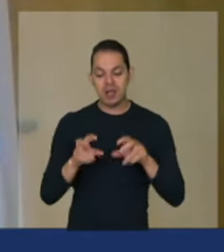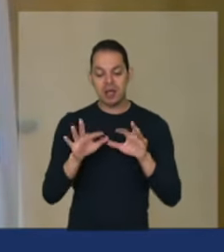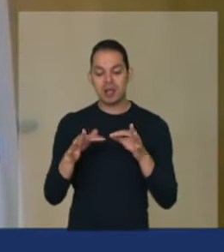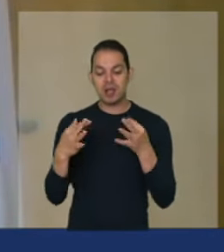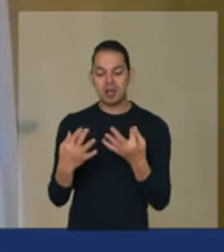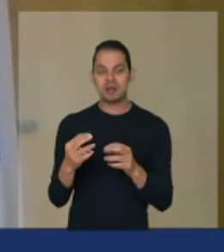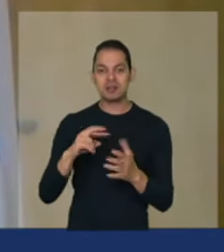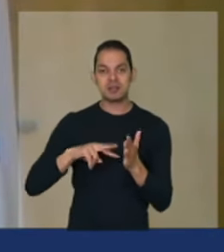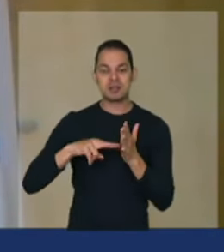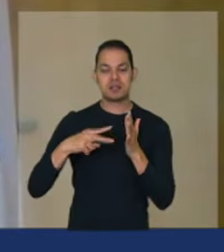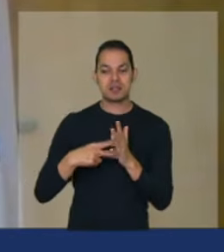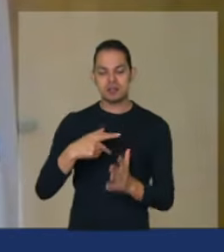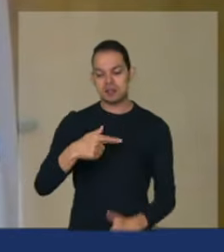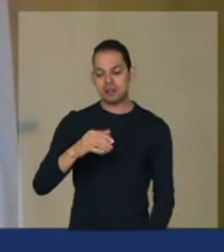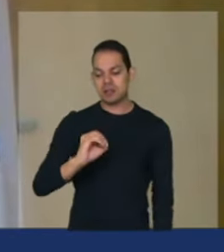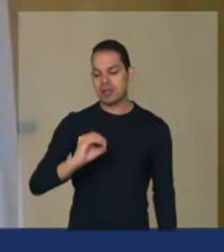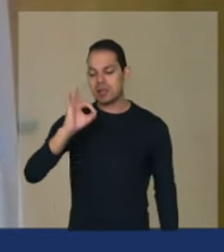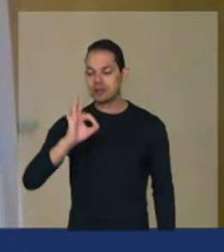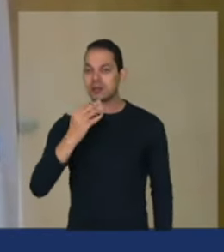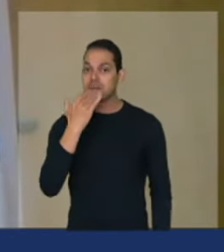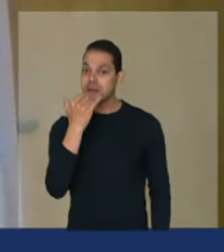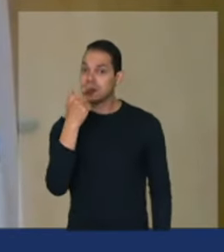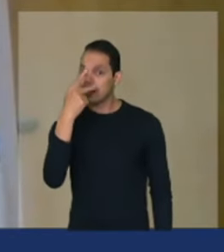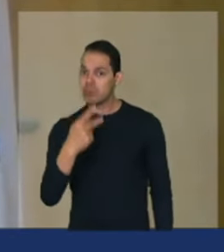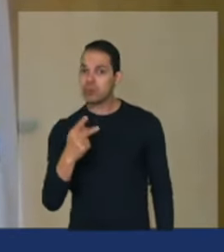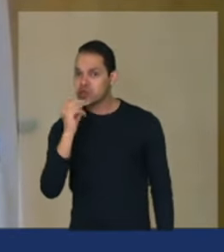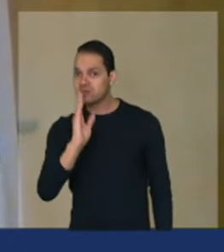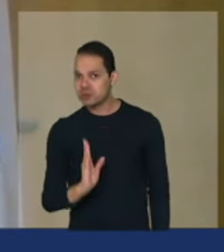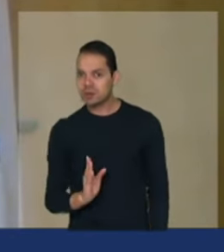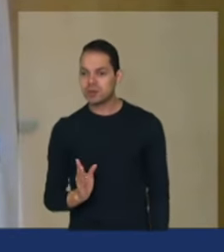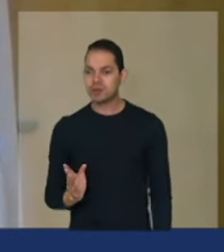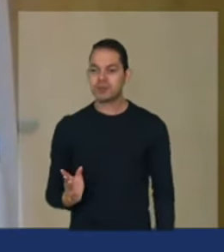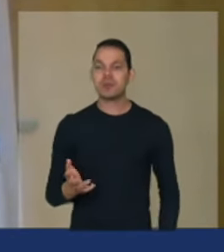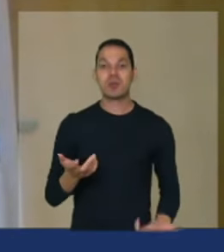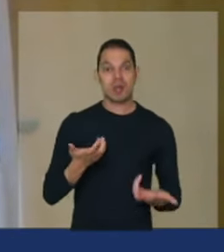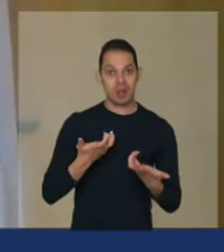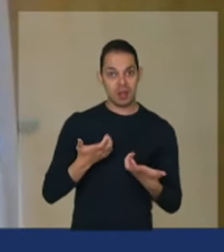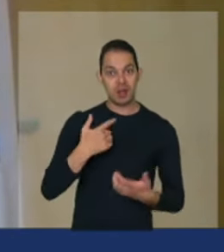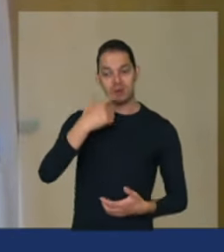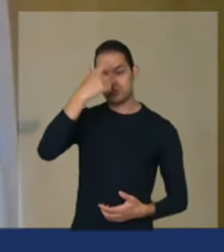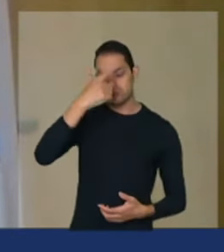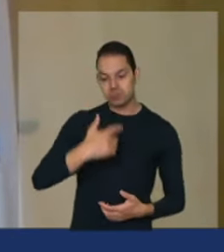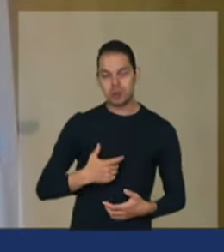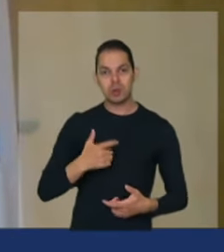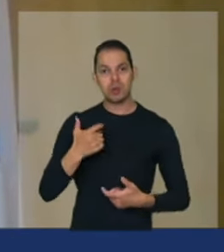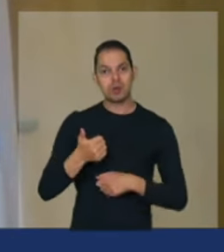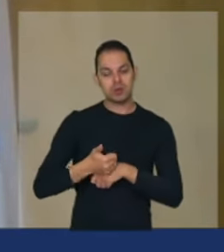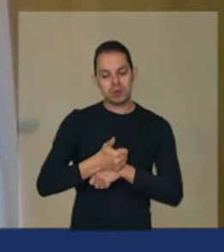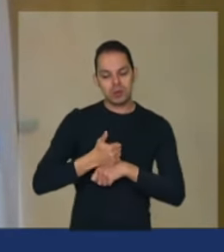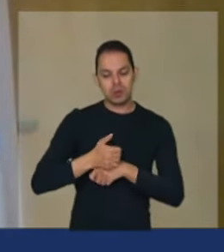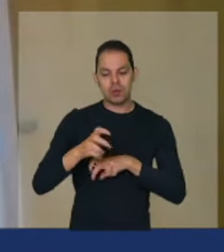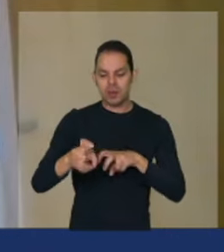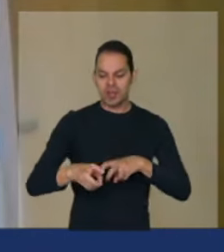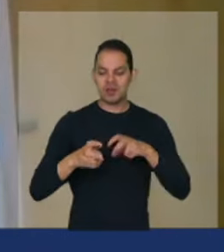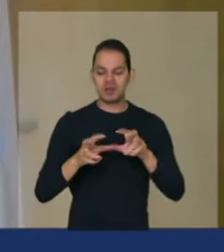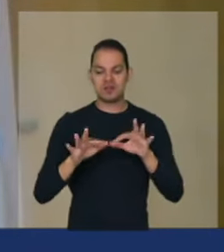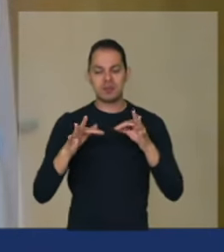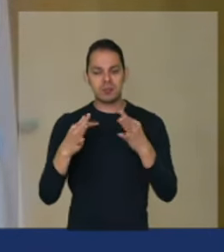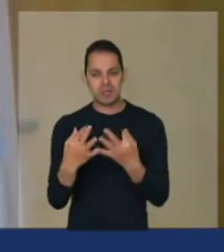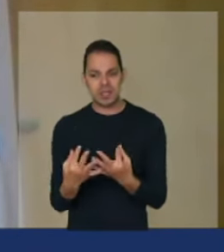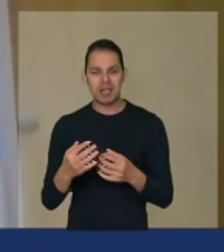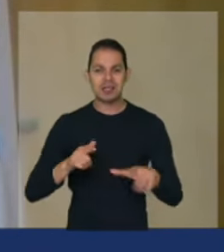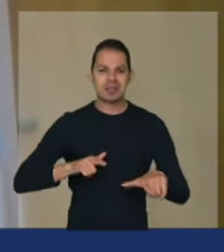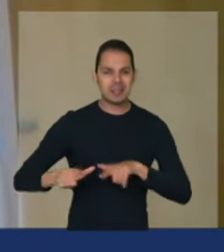% da alimentação do nosso país eu sou agricultor familiar que desfile de agricultores familiares trabalhei na